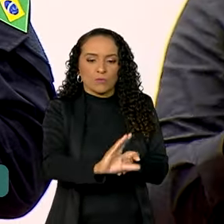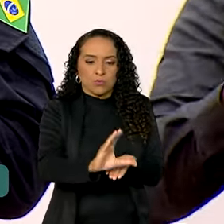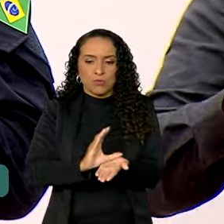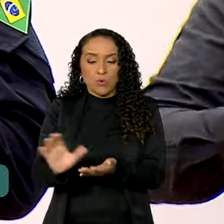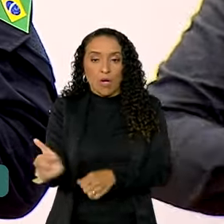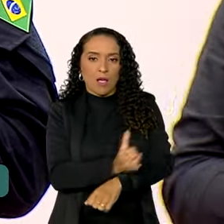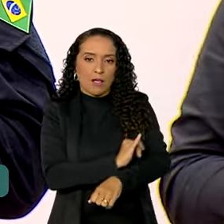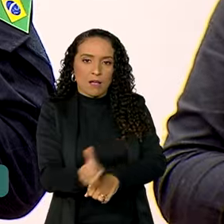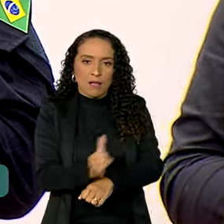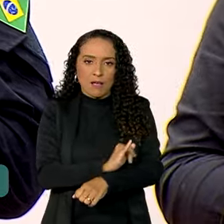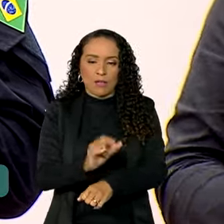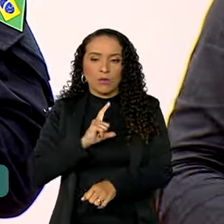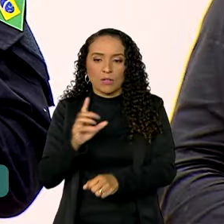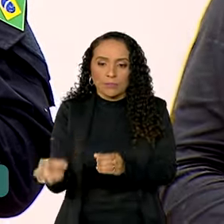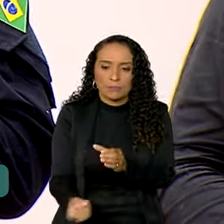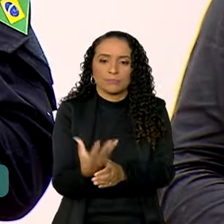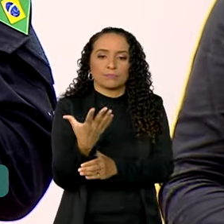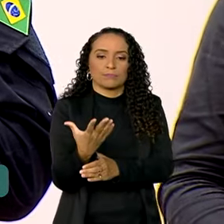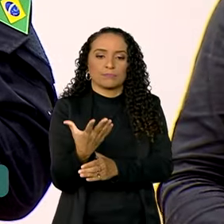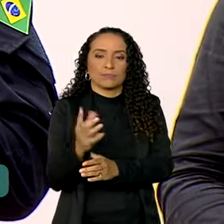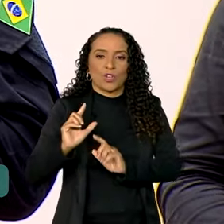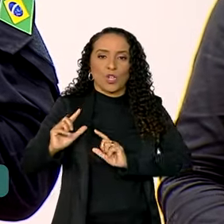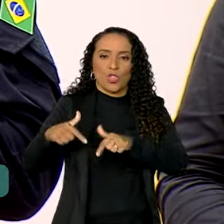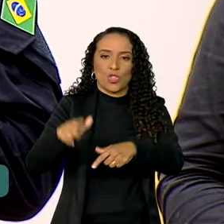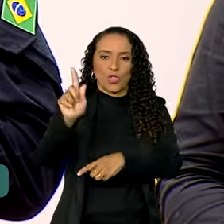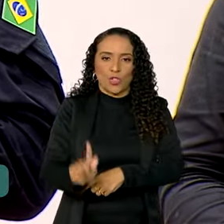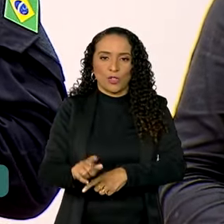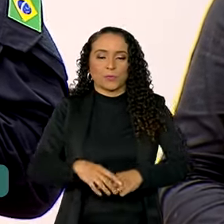estratégicos que implementamos em nossa gestão.